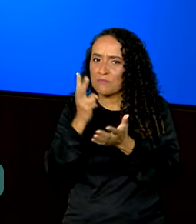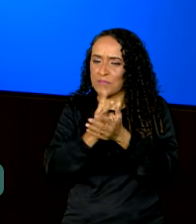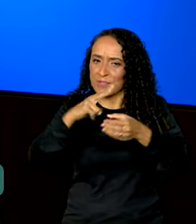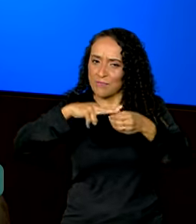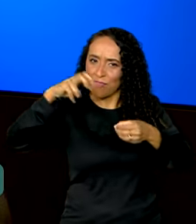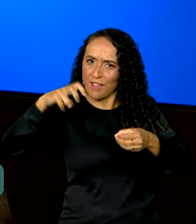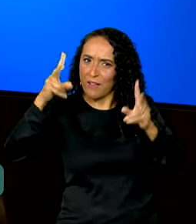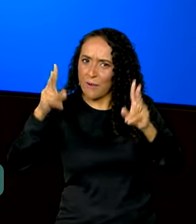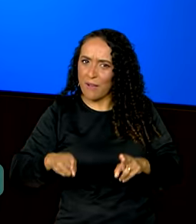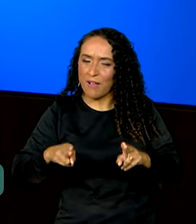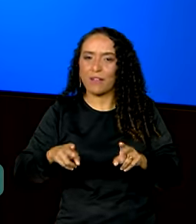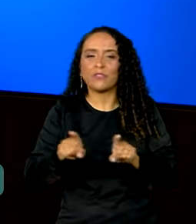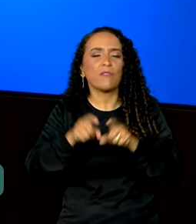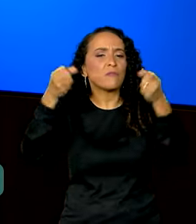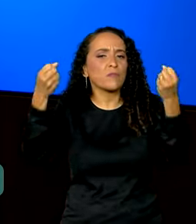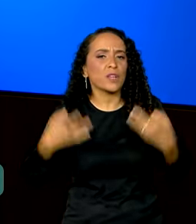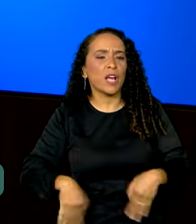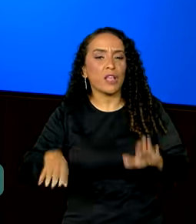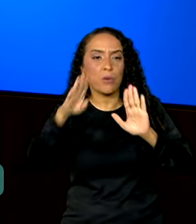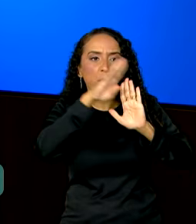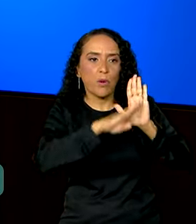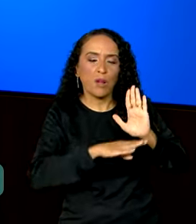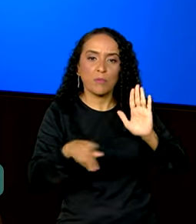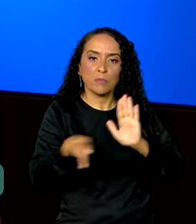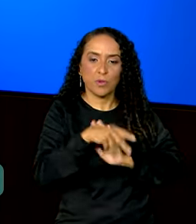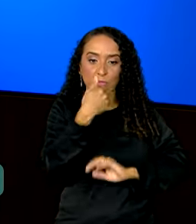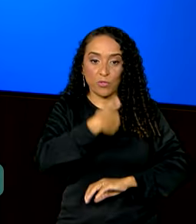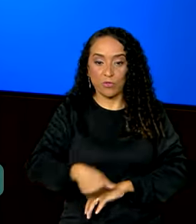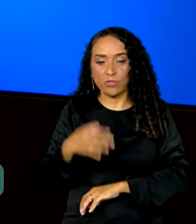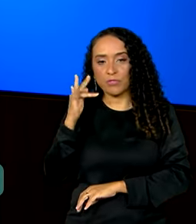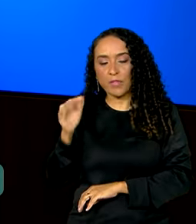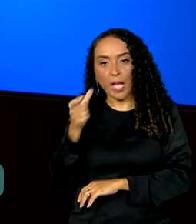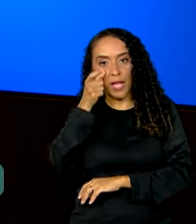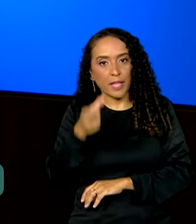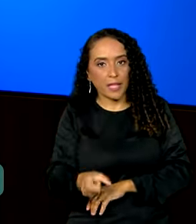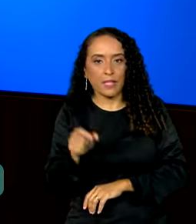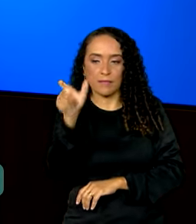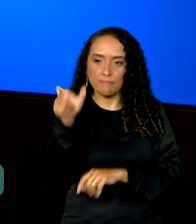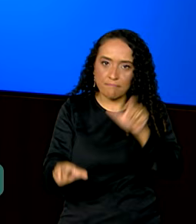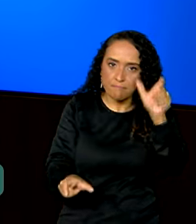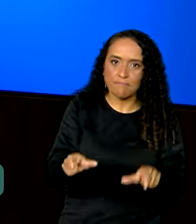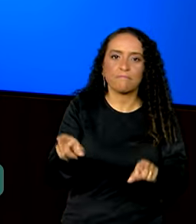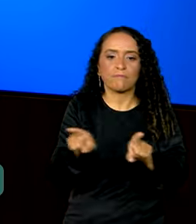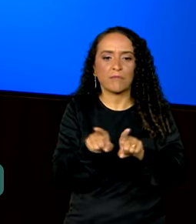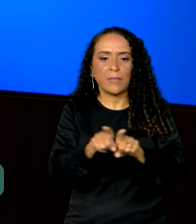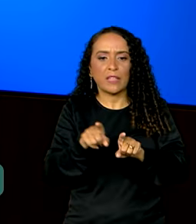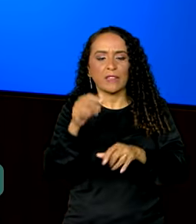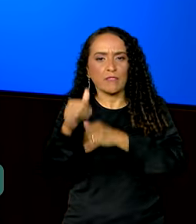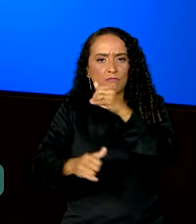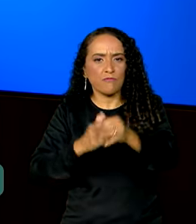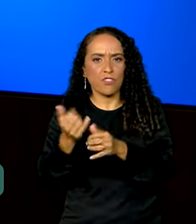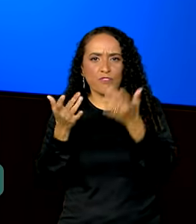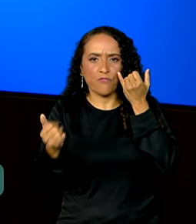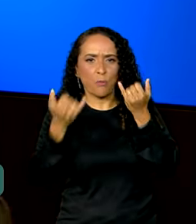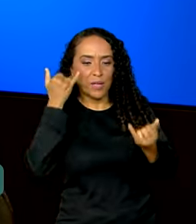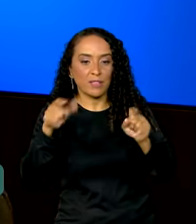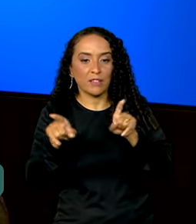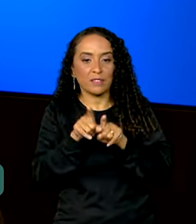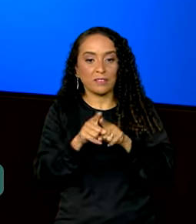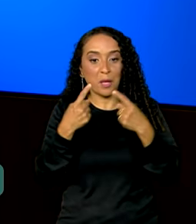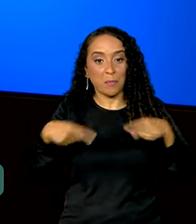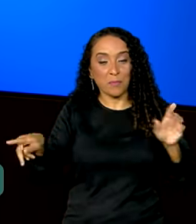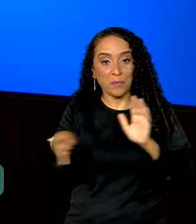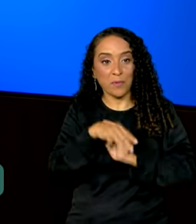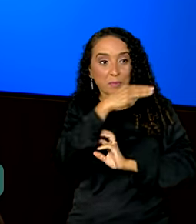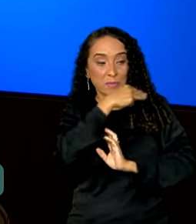Voz do Brasil, a gente vai explicar sobre os programas do governo federal que interessam ao cidadão, tem giro de notícias, tem a música do ministro